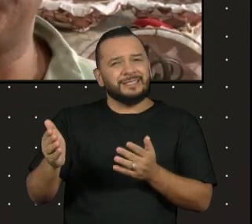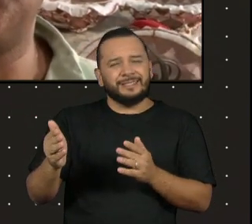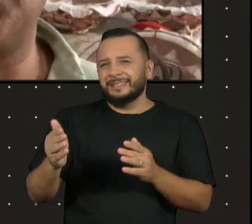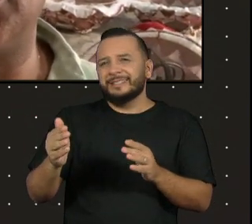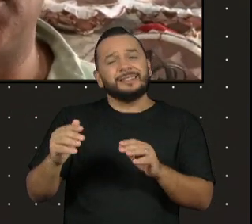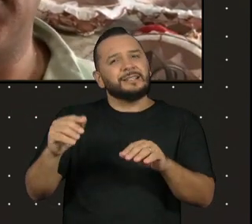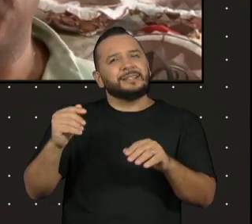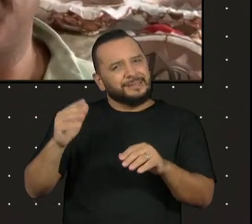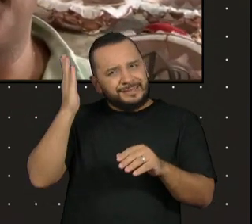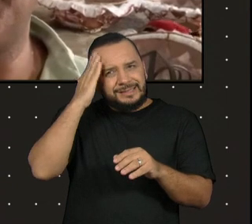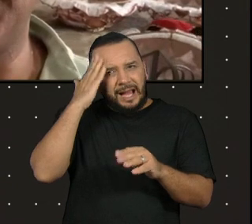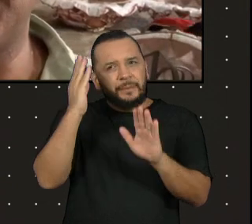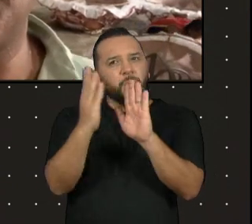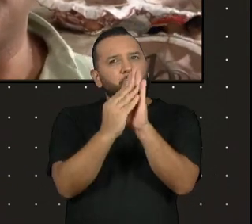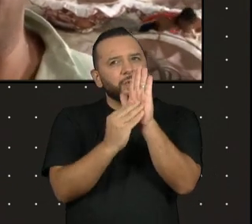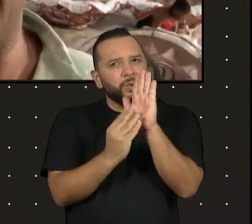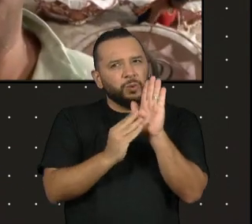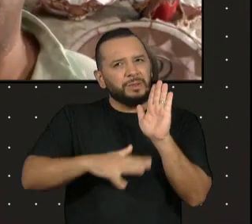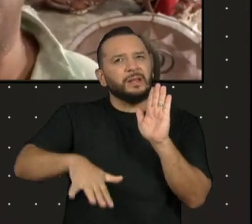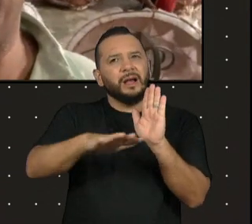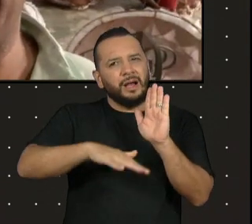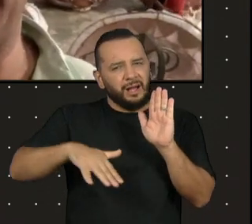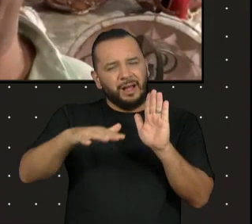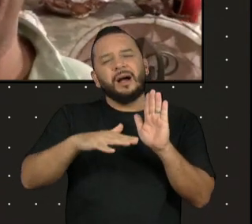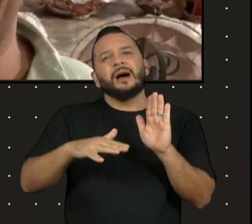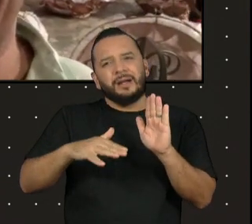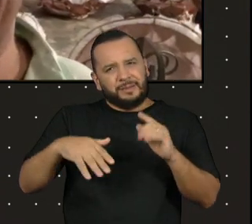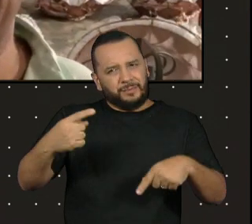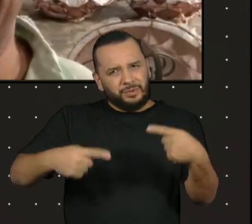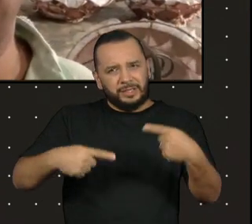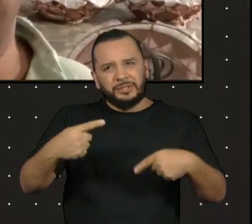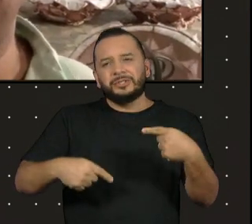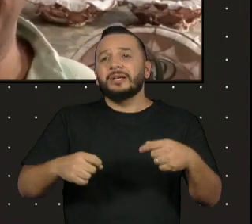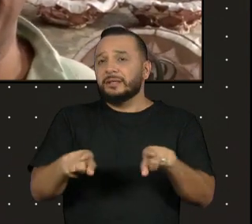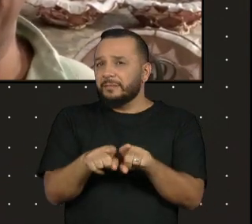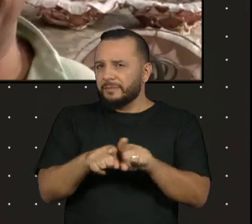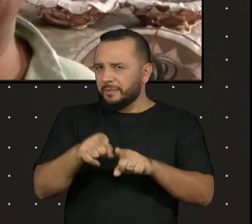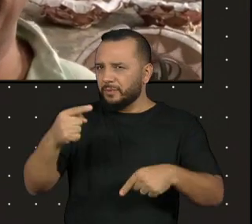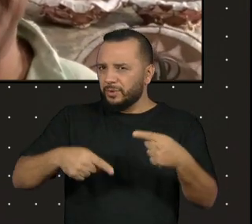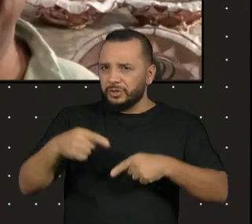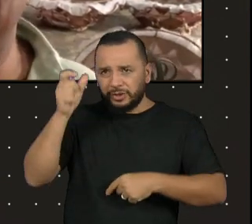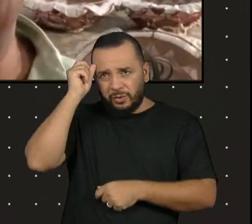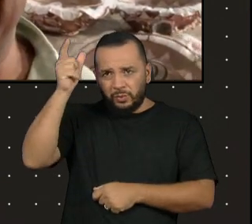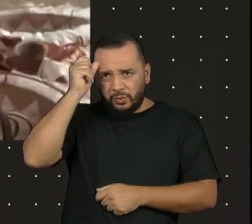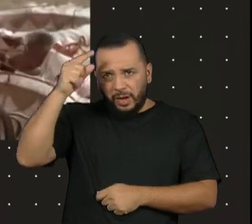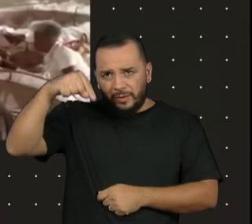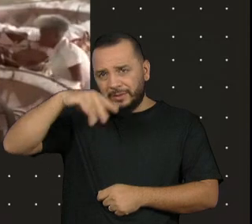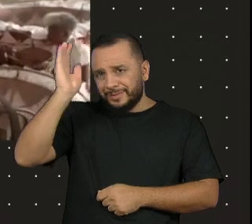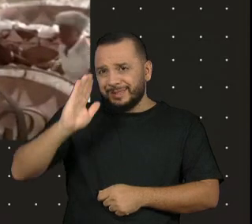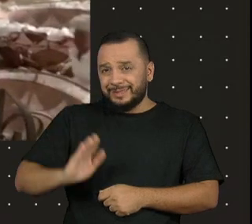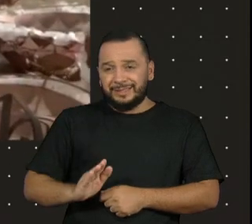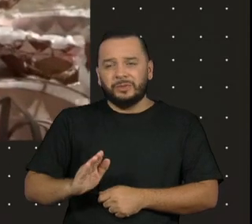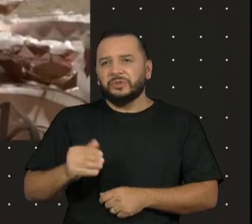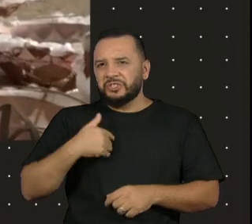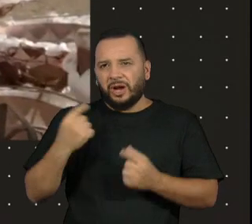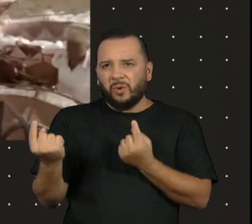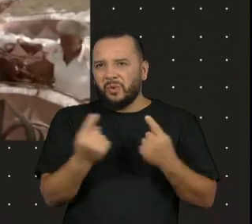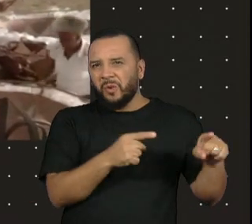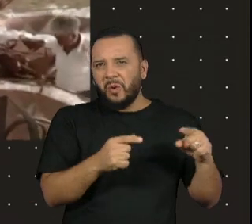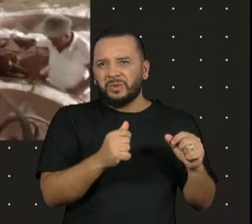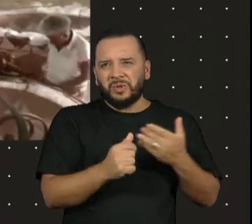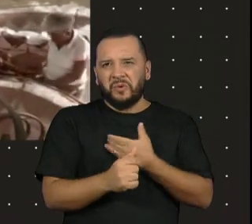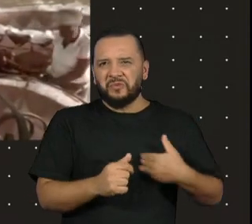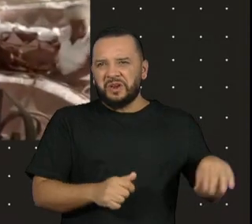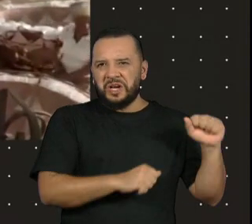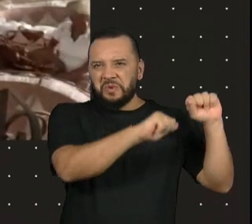político sobre políticas culturais do nosso país dentro do enfrentamento desse desmonde. Então, é sempre necessário ter um